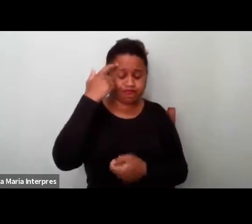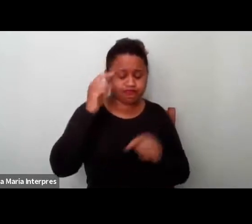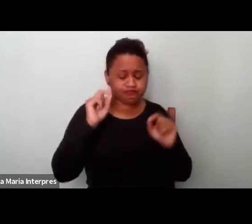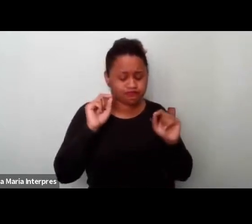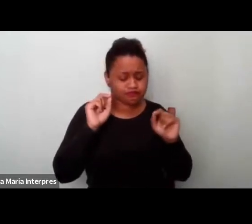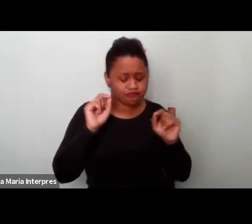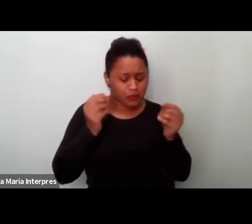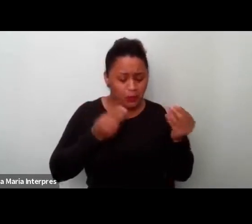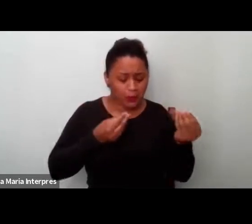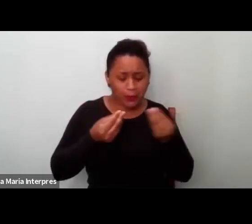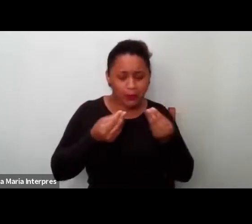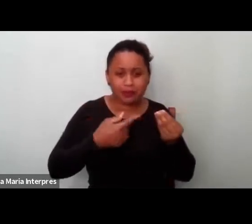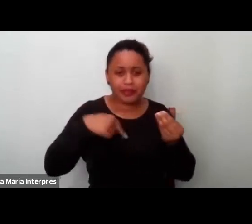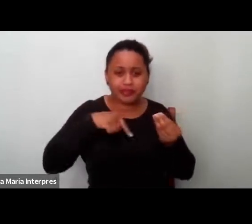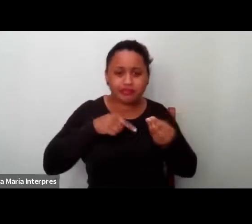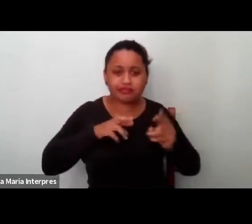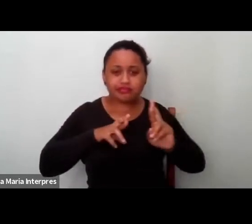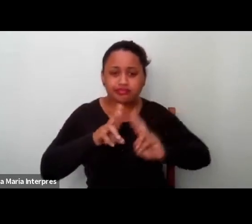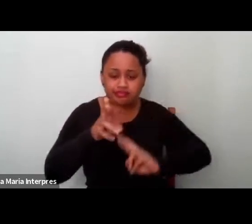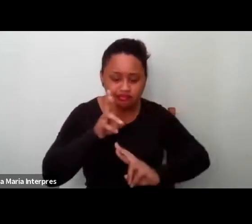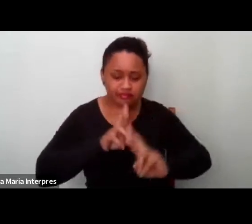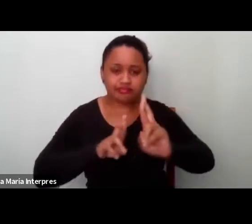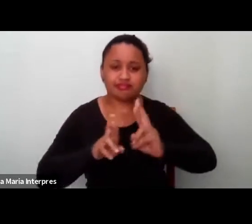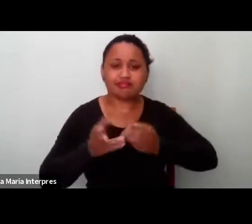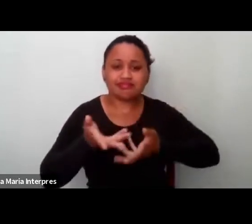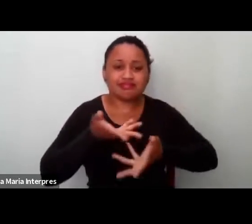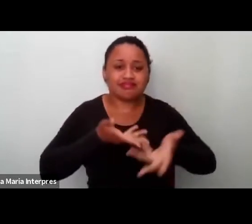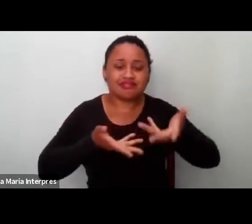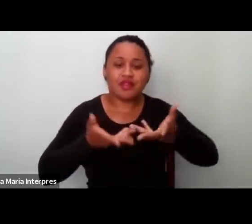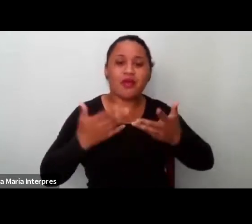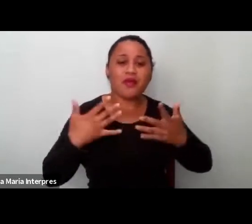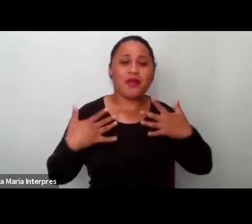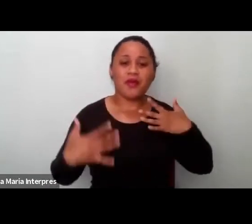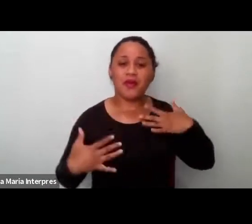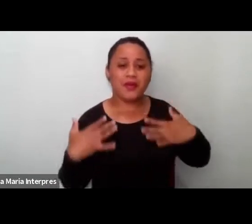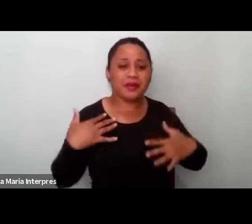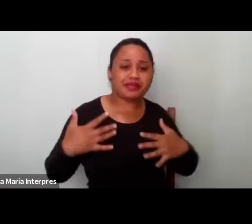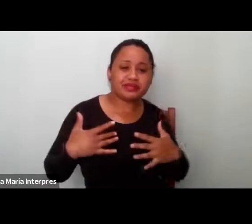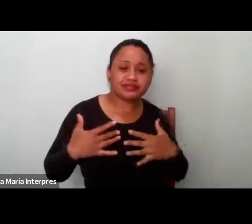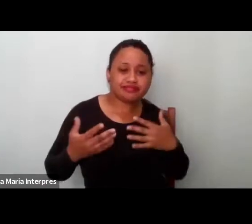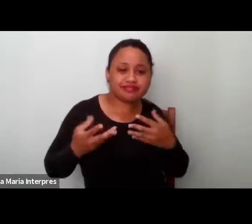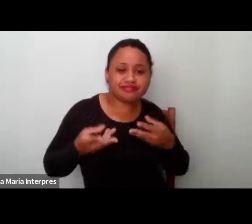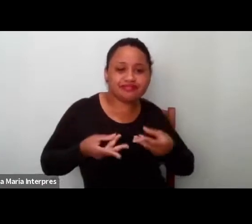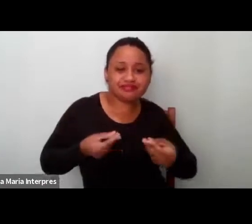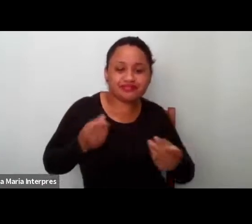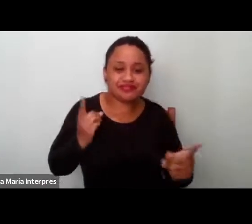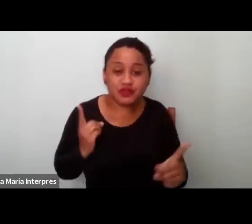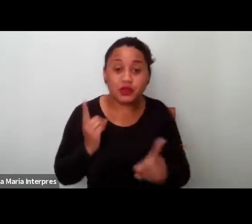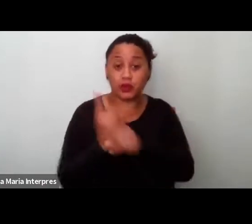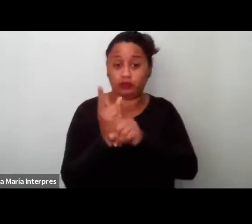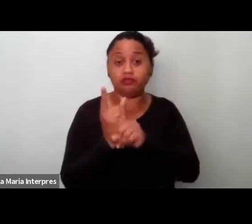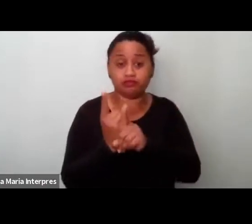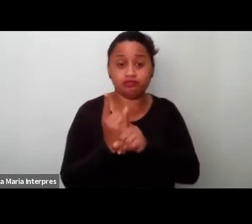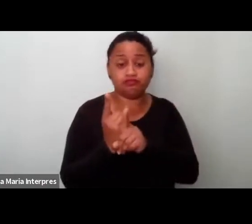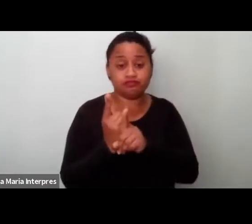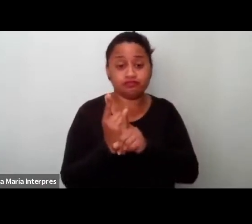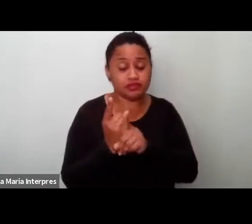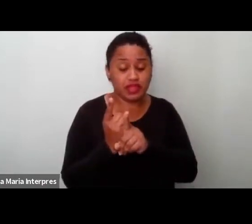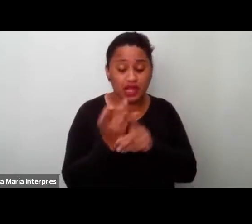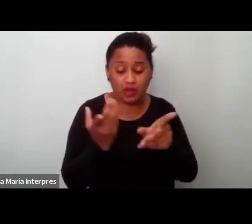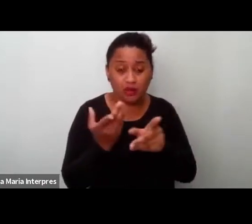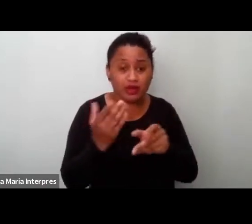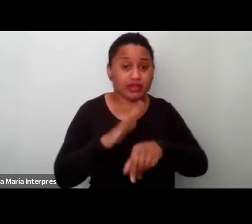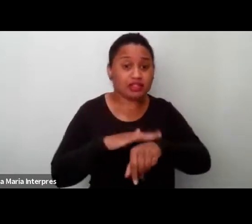se relaciona corporalmente, socialmente, no encontro que a educação promove, nesse distanciamento.